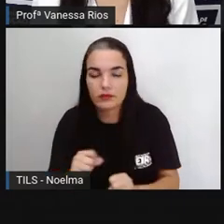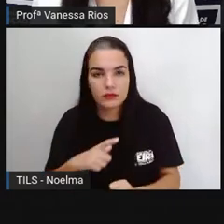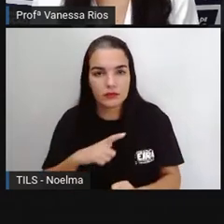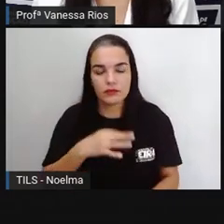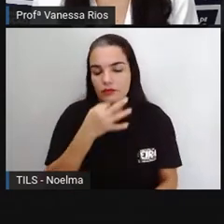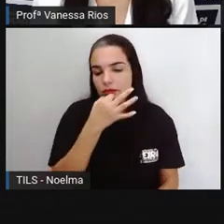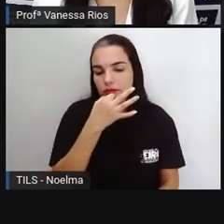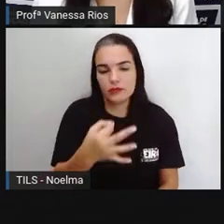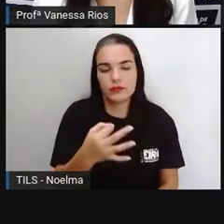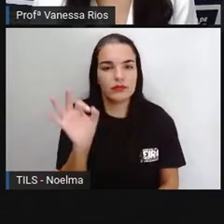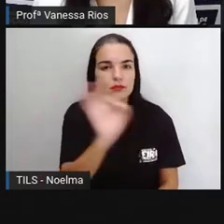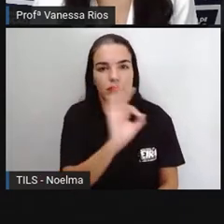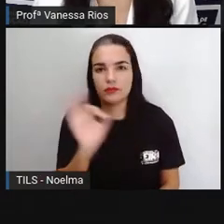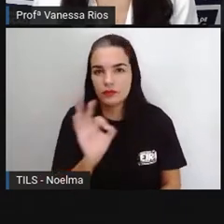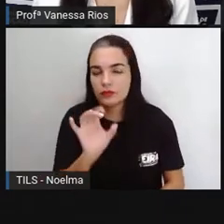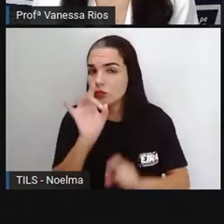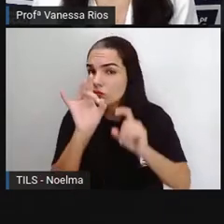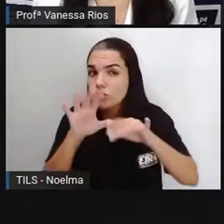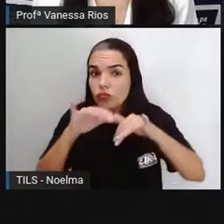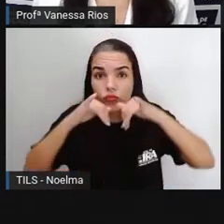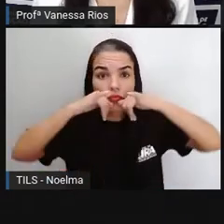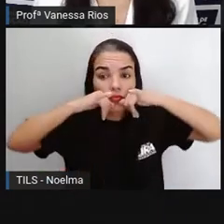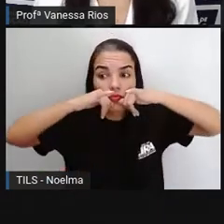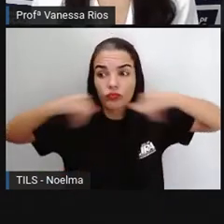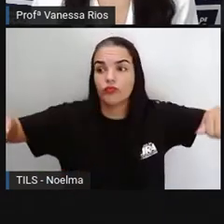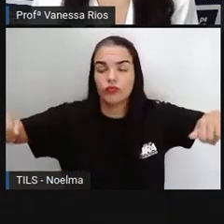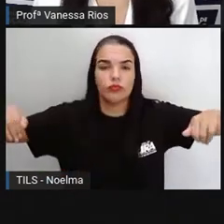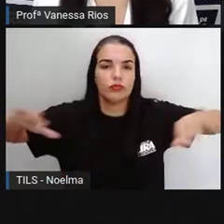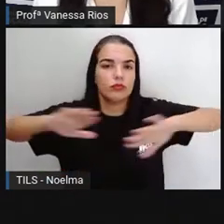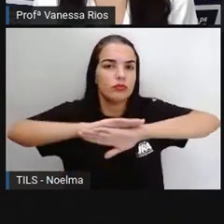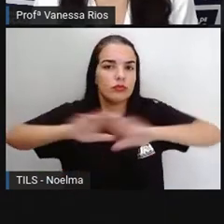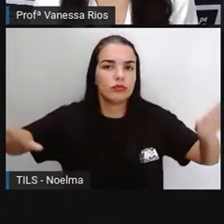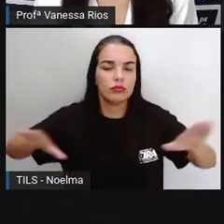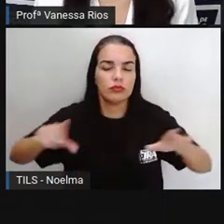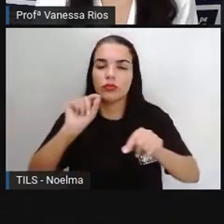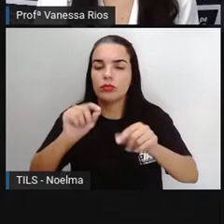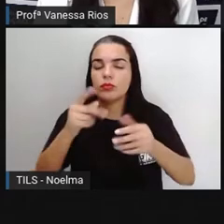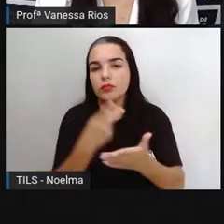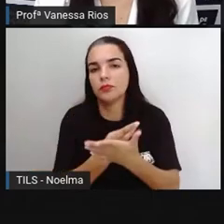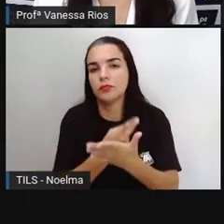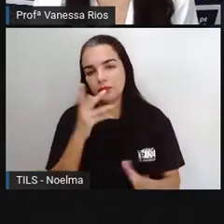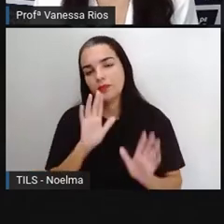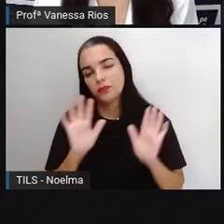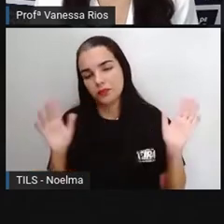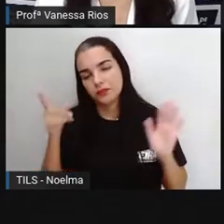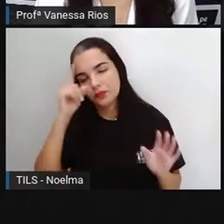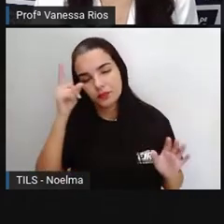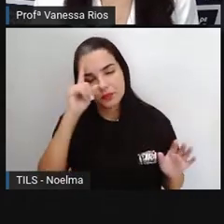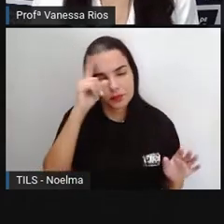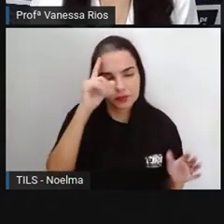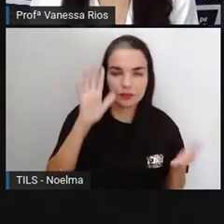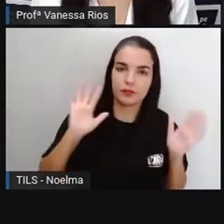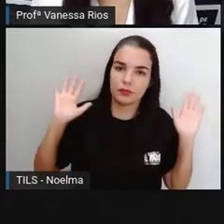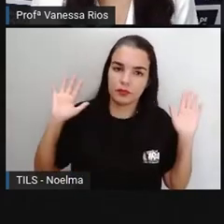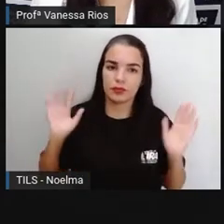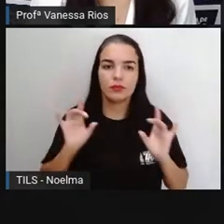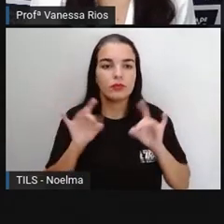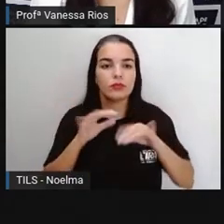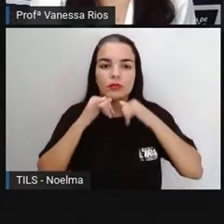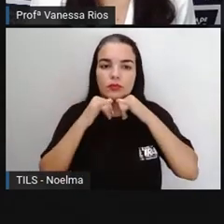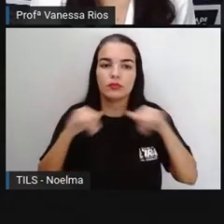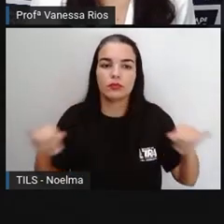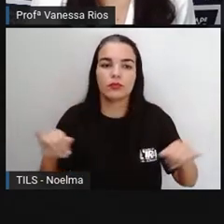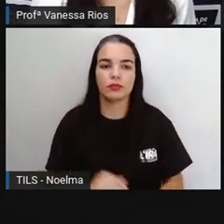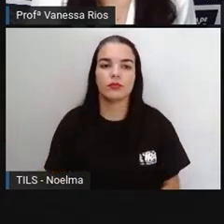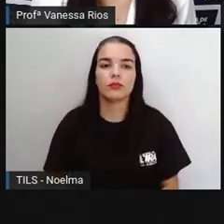somente de trazer informação ao leitor sobre um fato aí ocorrido no cotidiano, né? No dia a dia das pessoas.